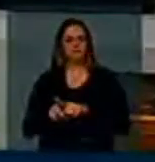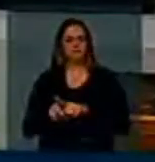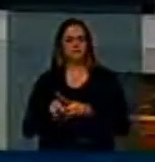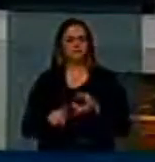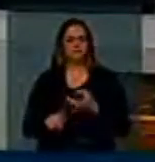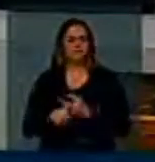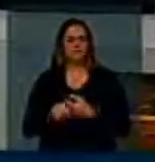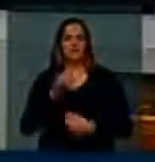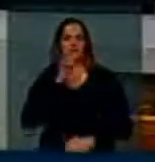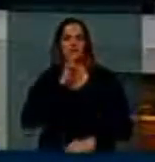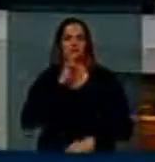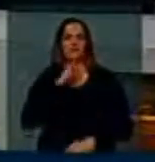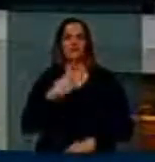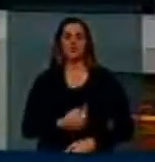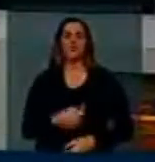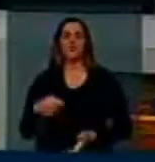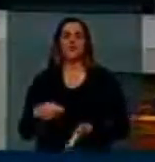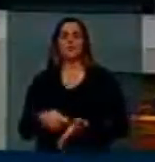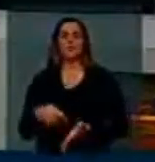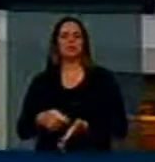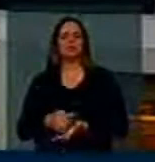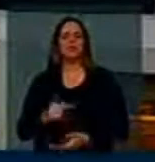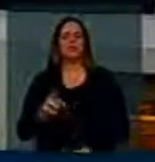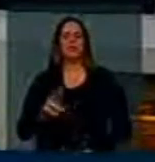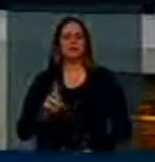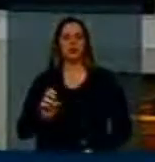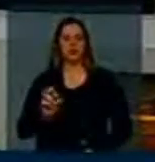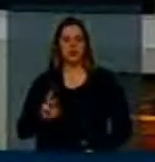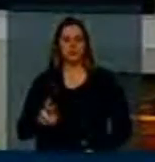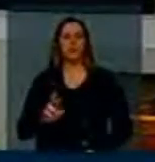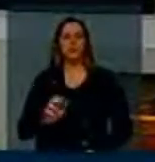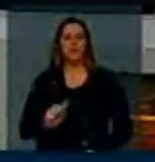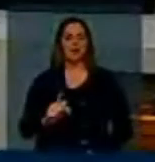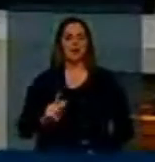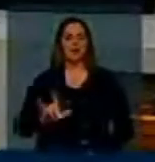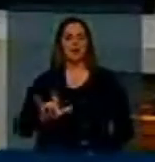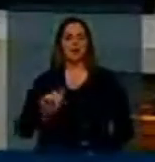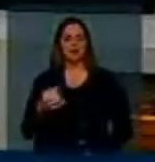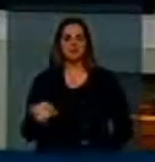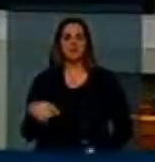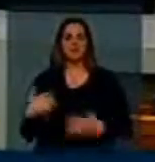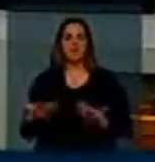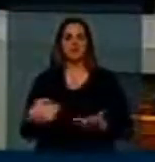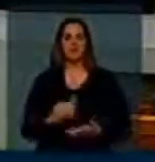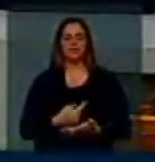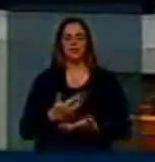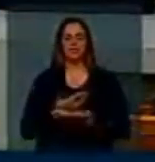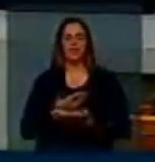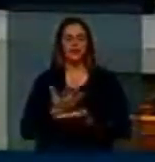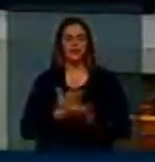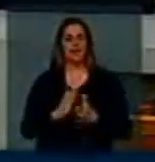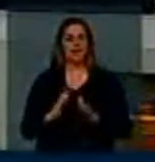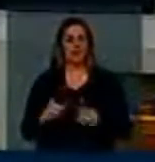provedores de aplicação a quando terminarmos a nossa relação com eles, ou seja, quando alguém abre um perfil numa rede social.